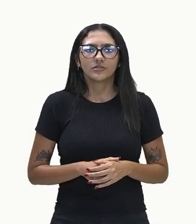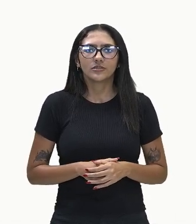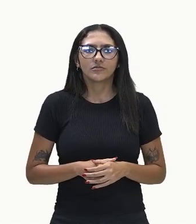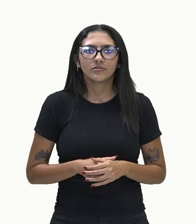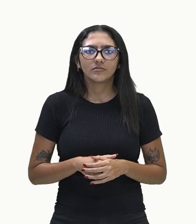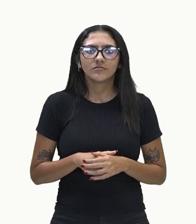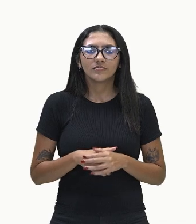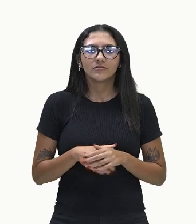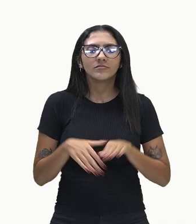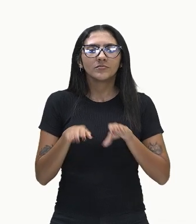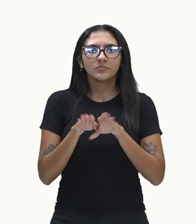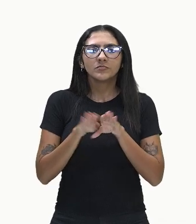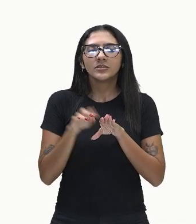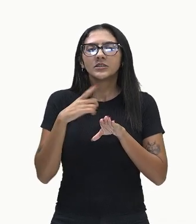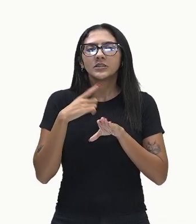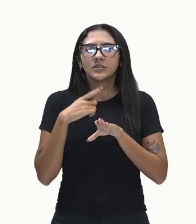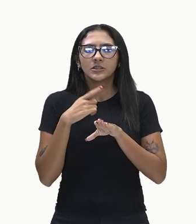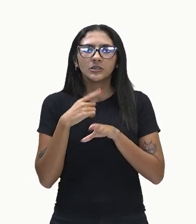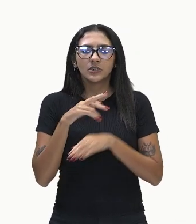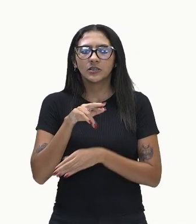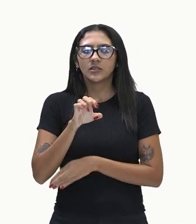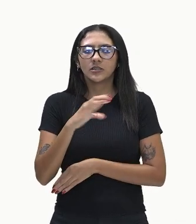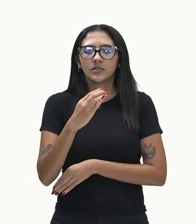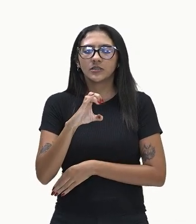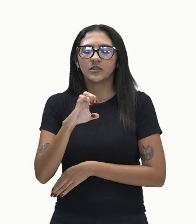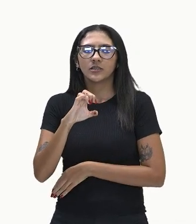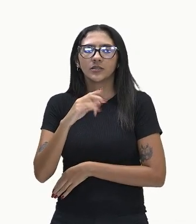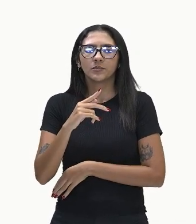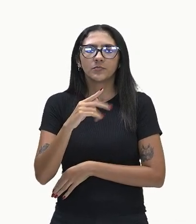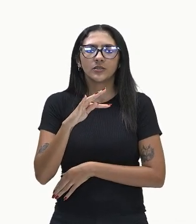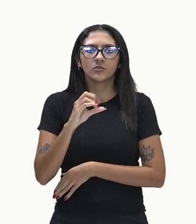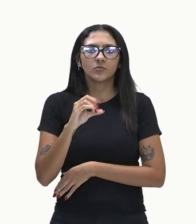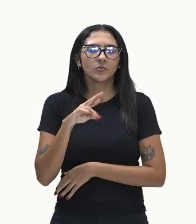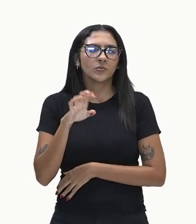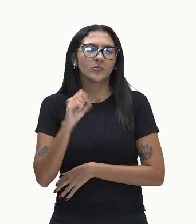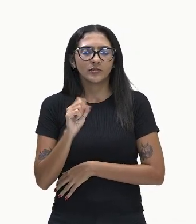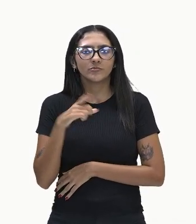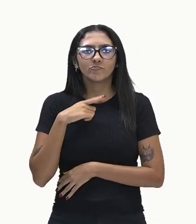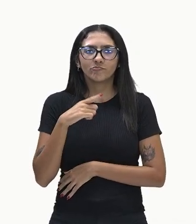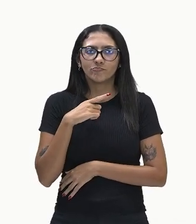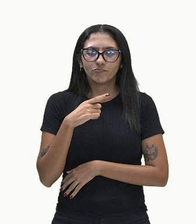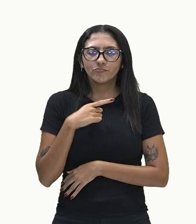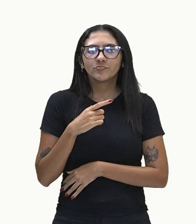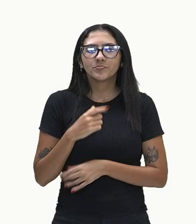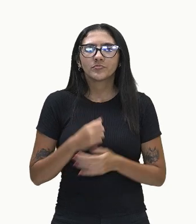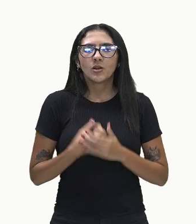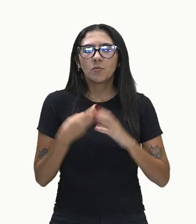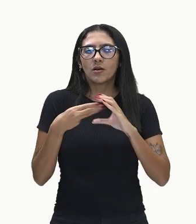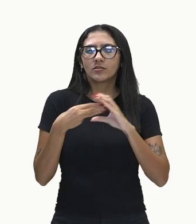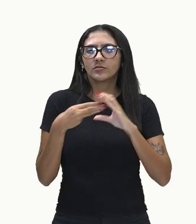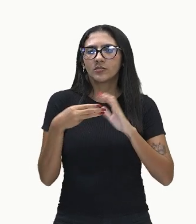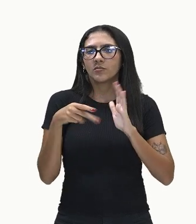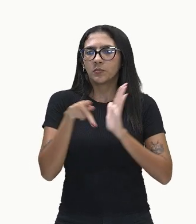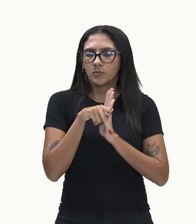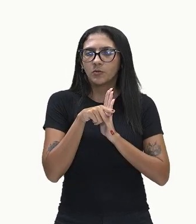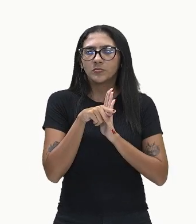receptores. Isso aqui é o segredo de todos os nossos sentidos. Receptores.